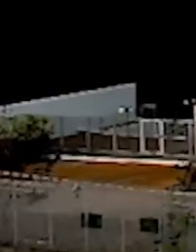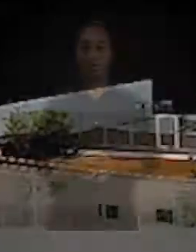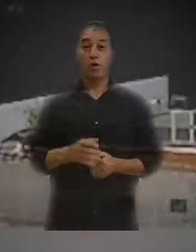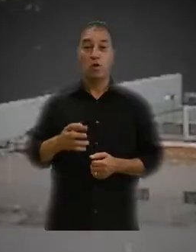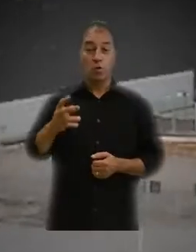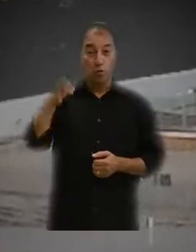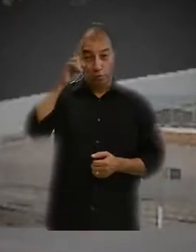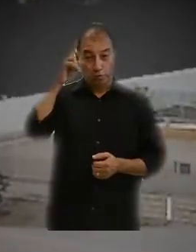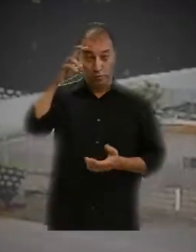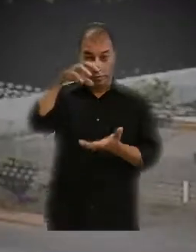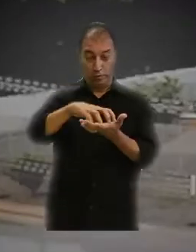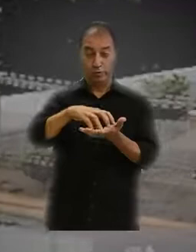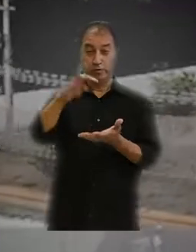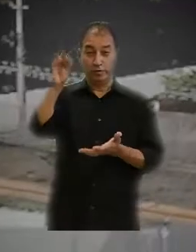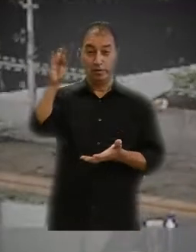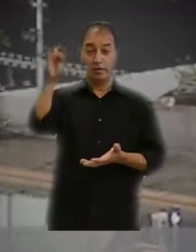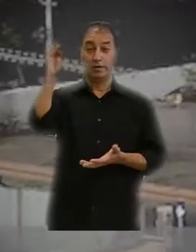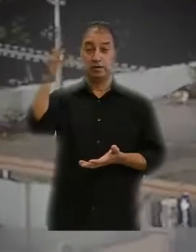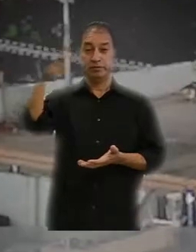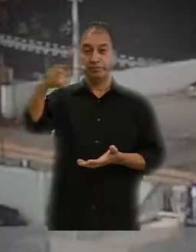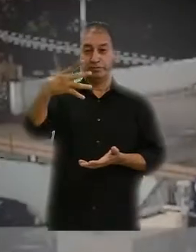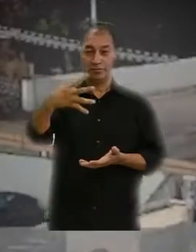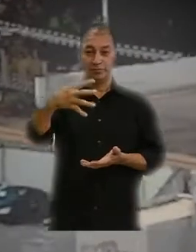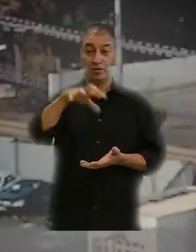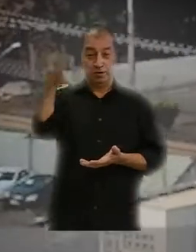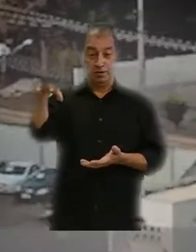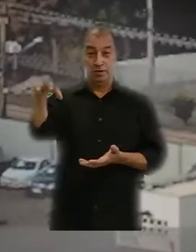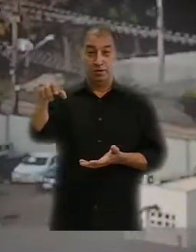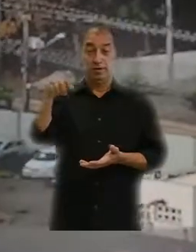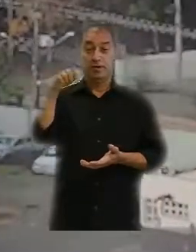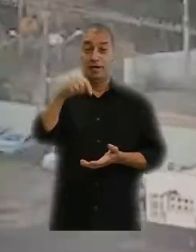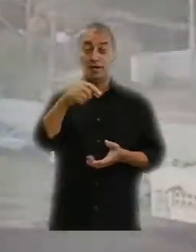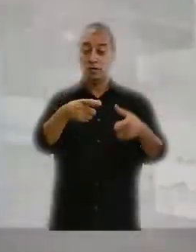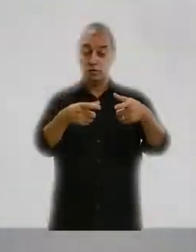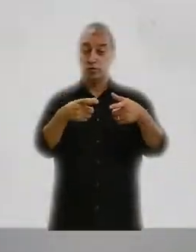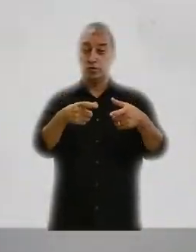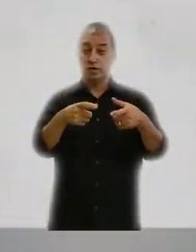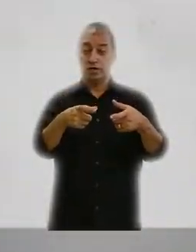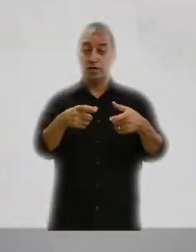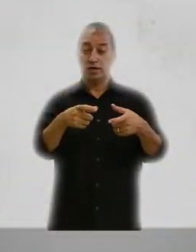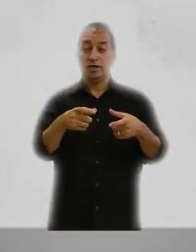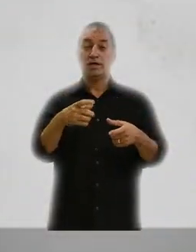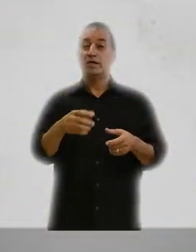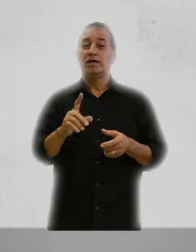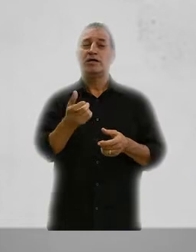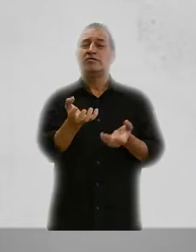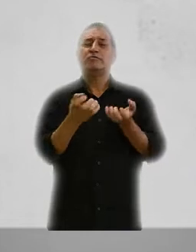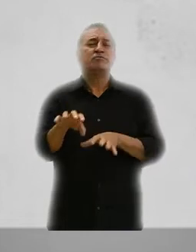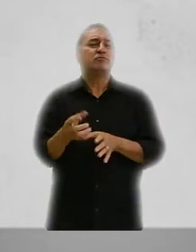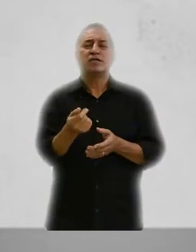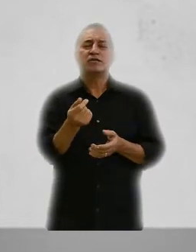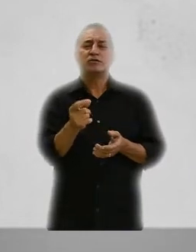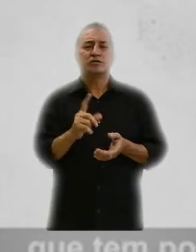O Memorial do Tribunal Regional do Trabalho da 24ª Região é uma instituição cultural sem fins